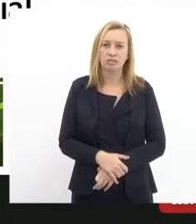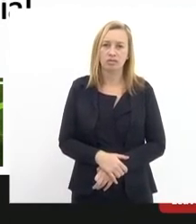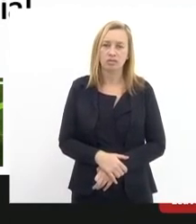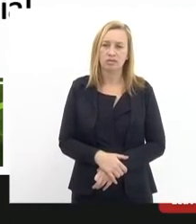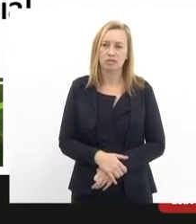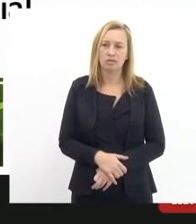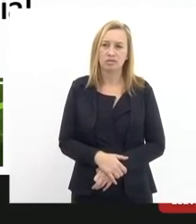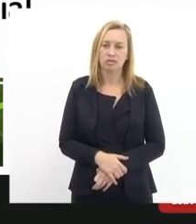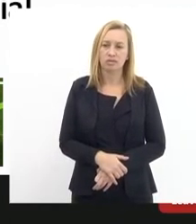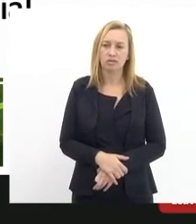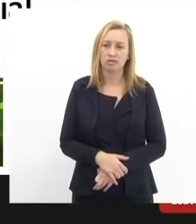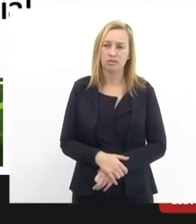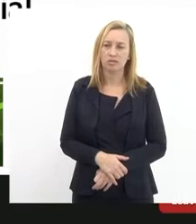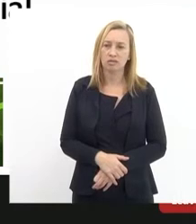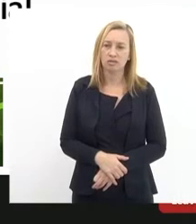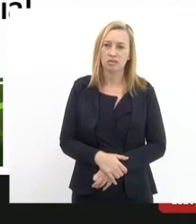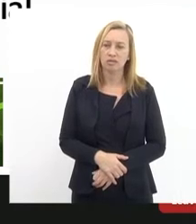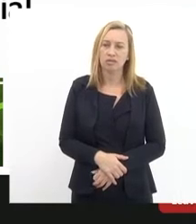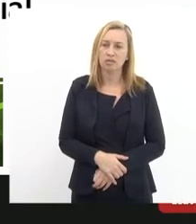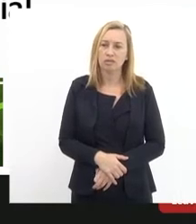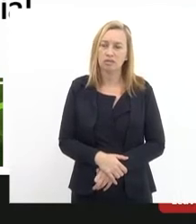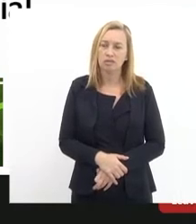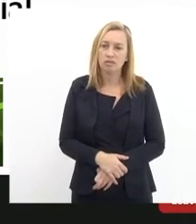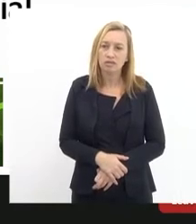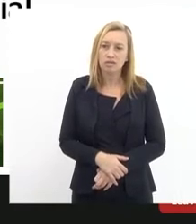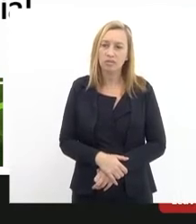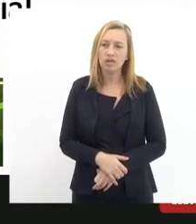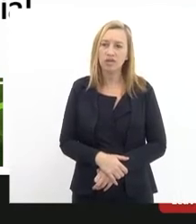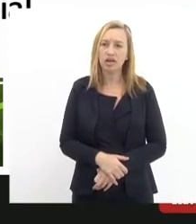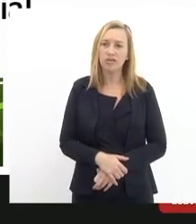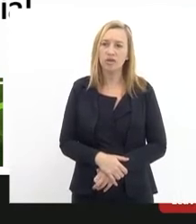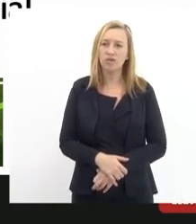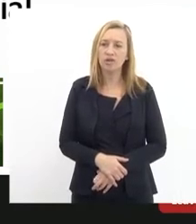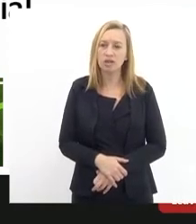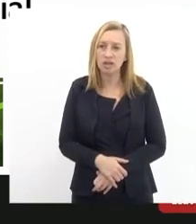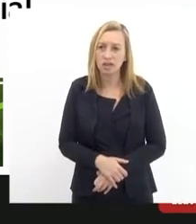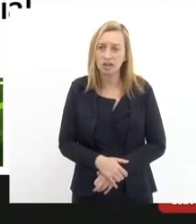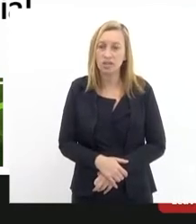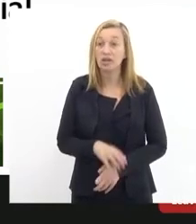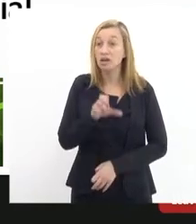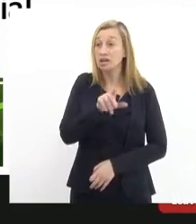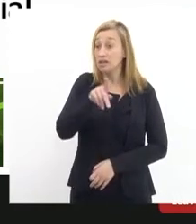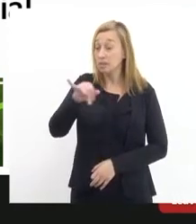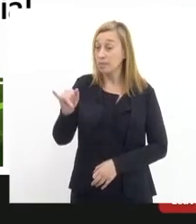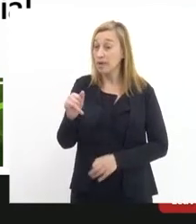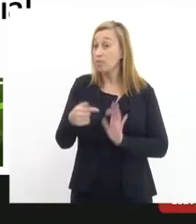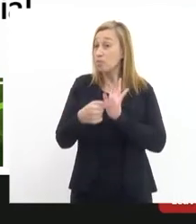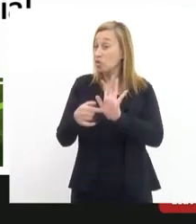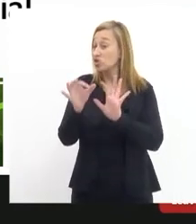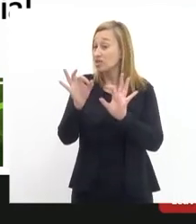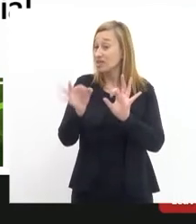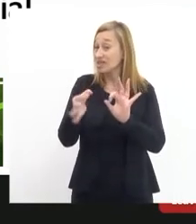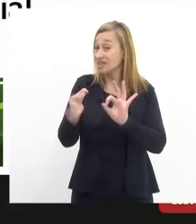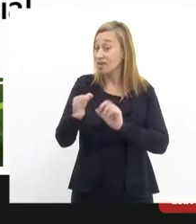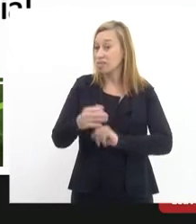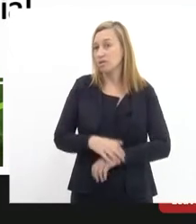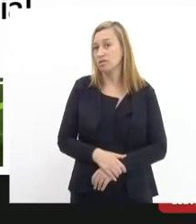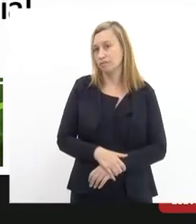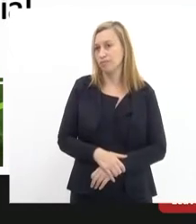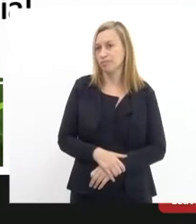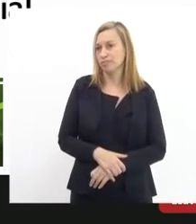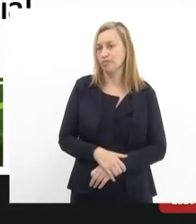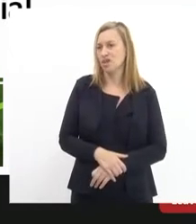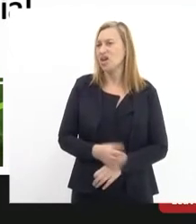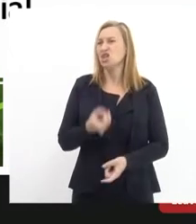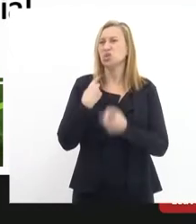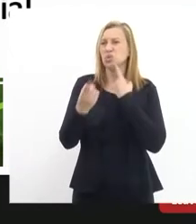Então, quer dizer, a CPI coloca claramente que a restauração é compulsória. Compulsória. Não tem que ficar